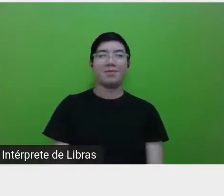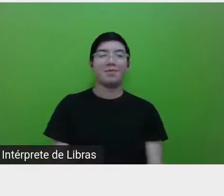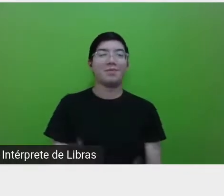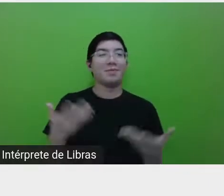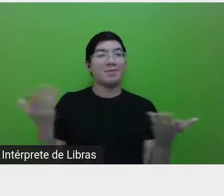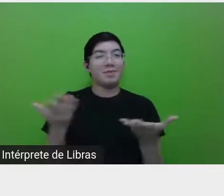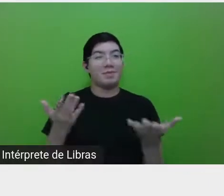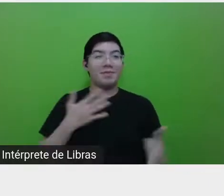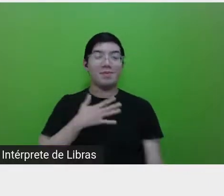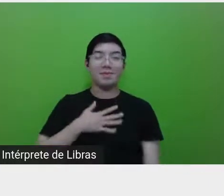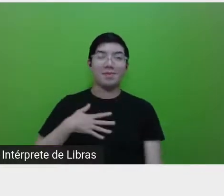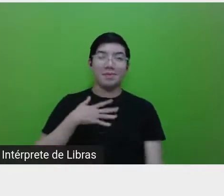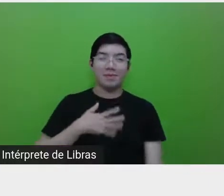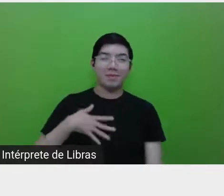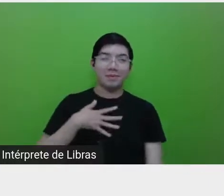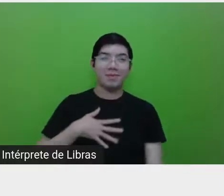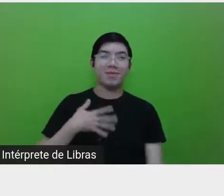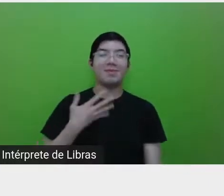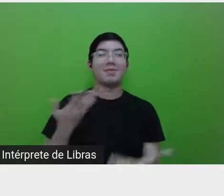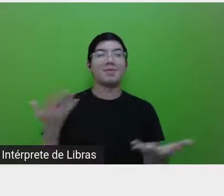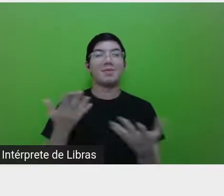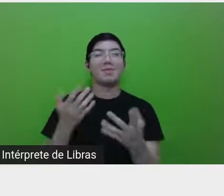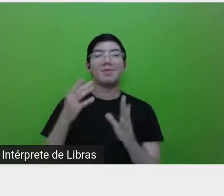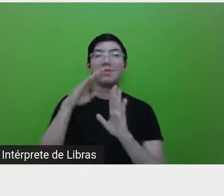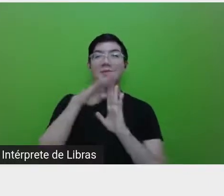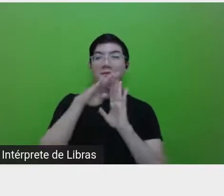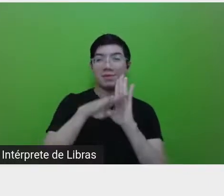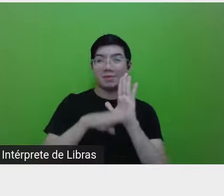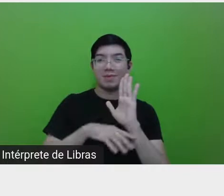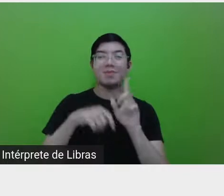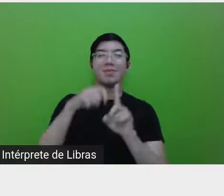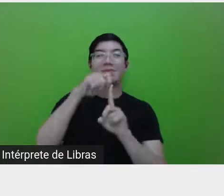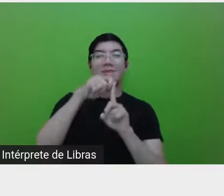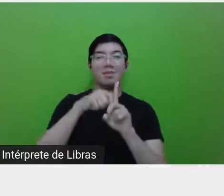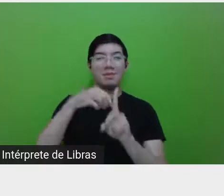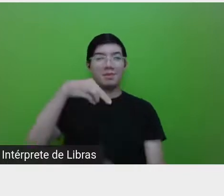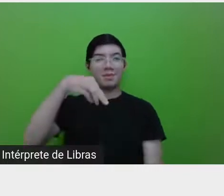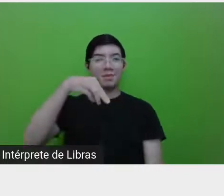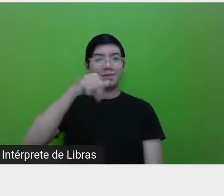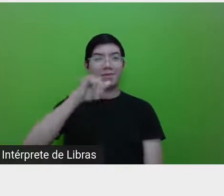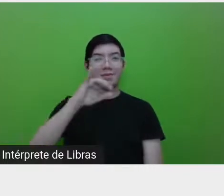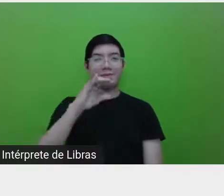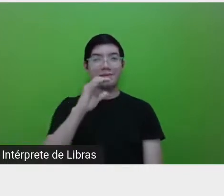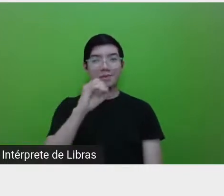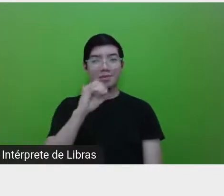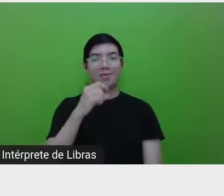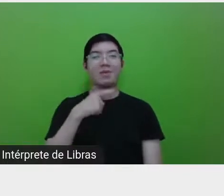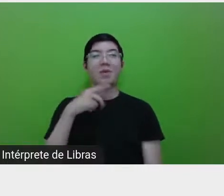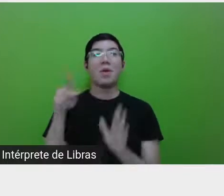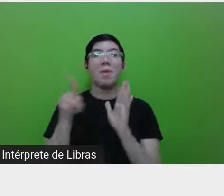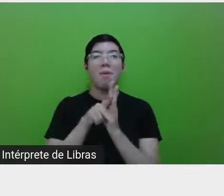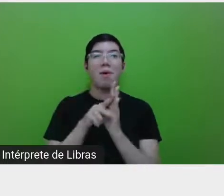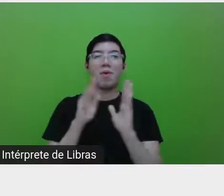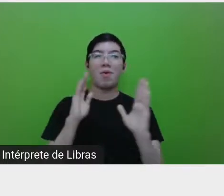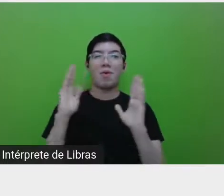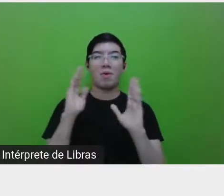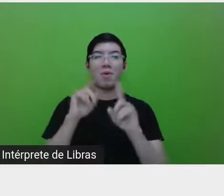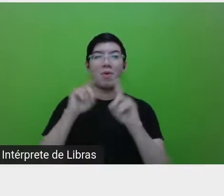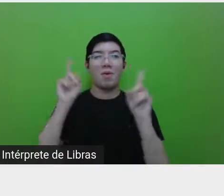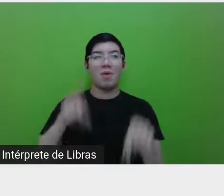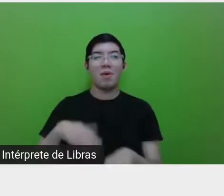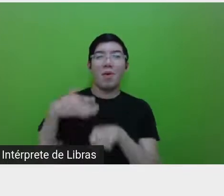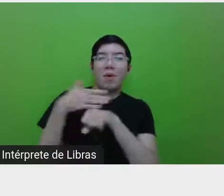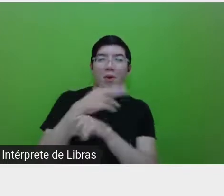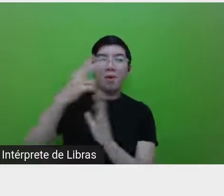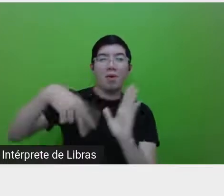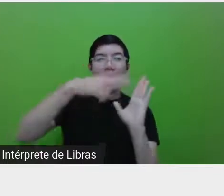no programa de maio do Travessias Literárias. Meu nome é Fernanda Meirelles, eu estou aqui como coordenadora